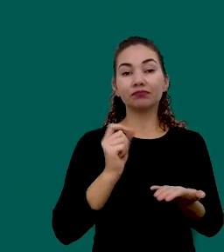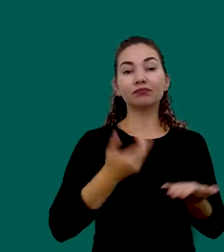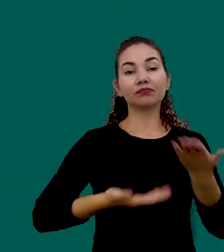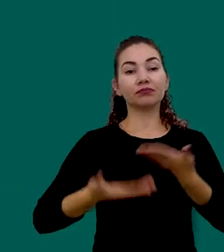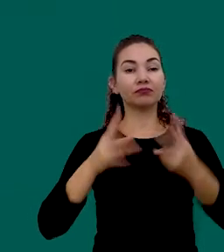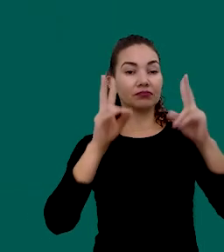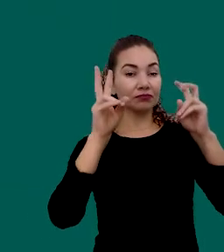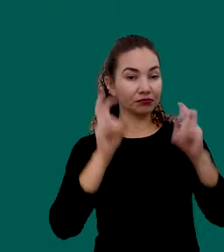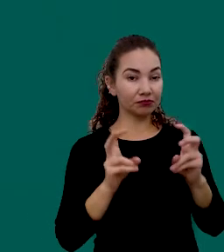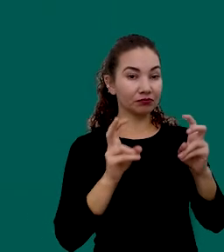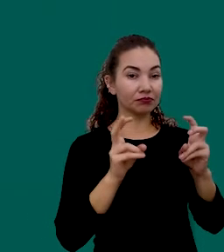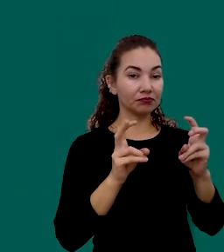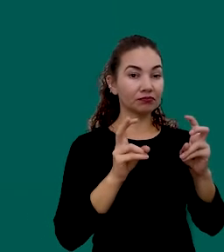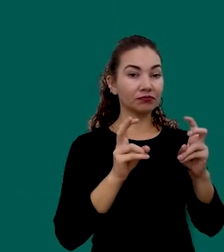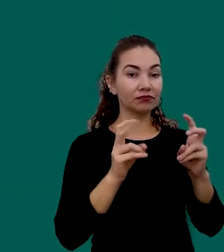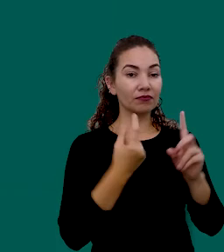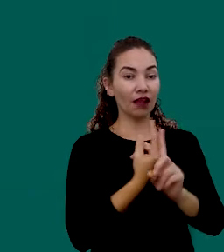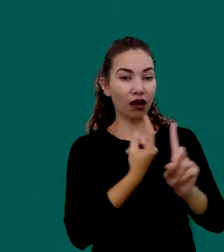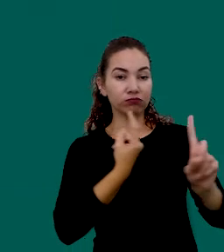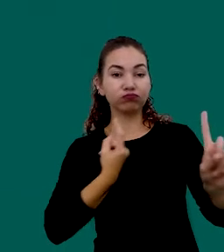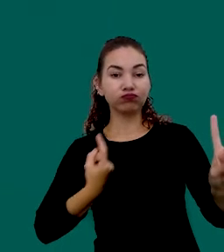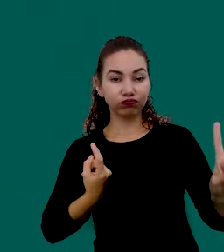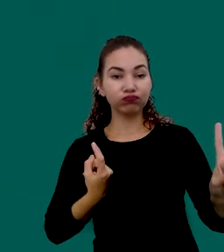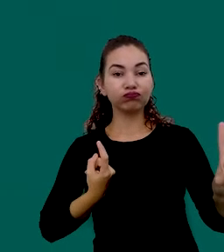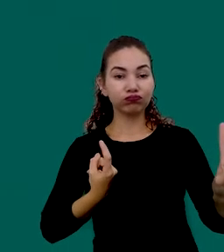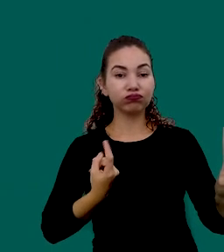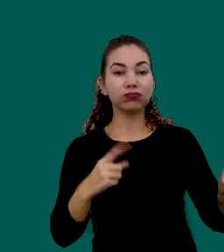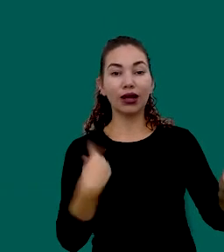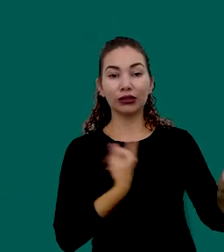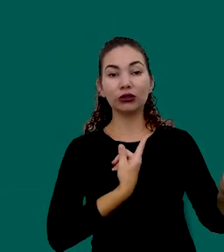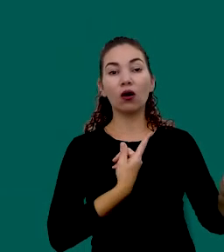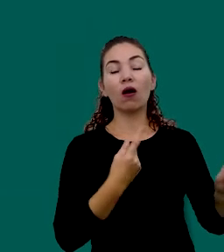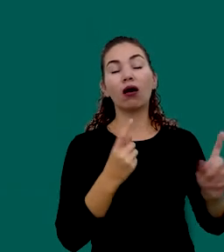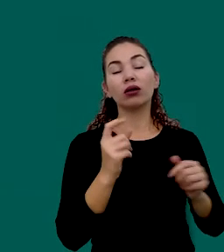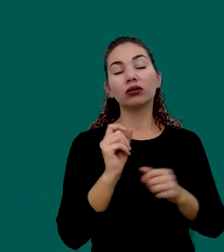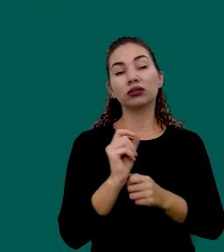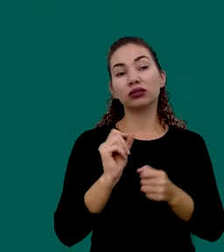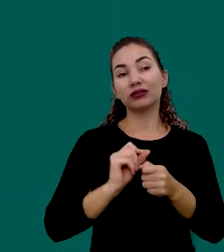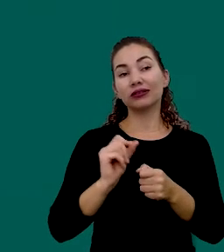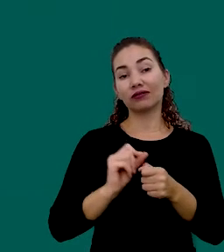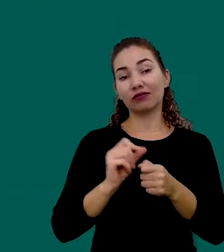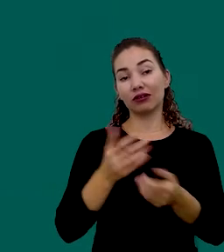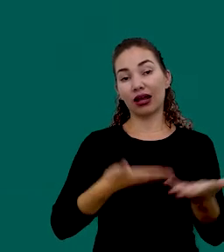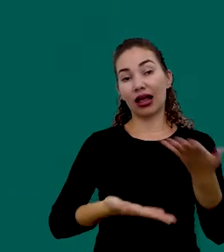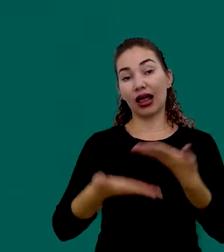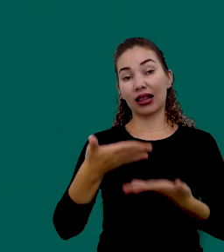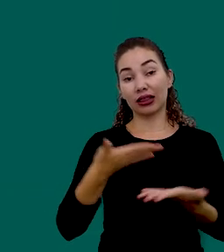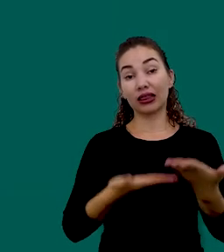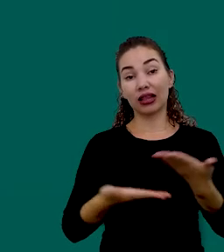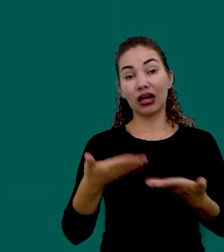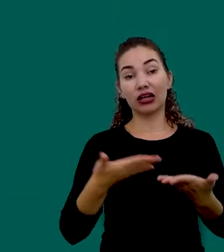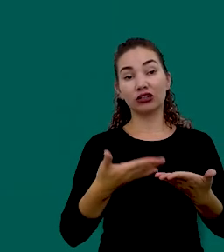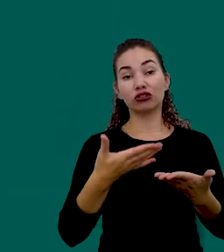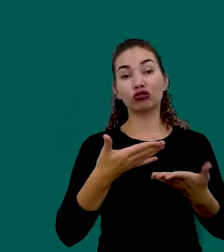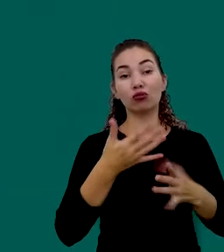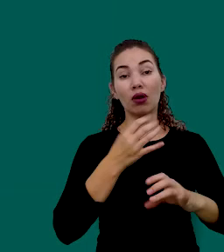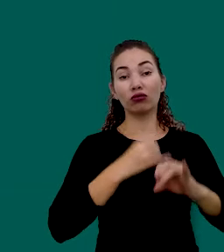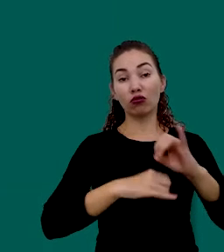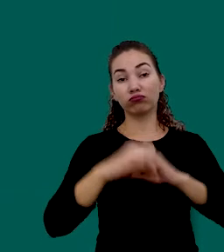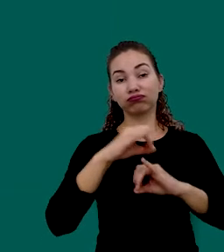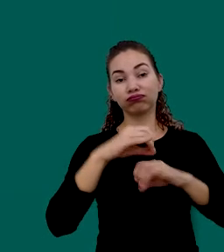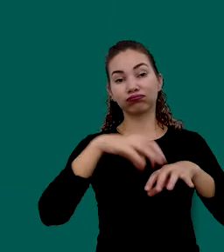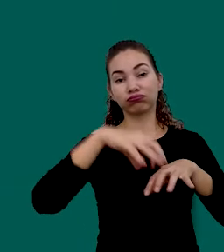De isolamento Social A gente Está realizando Esses Atendimentos No formato Online